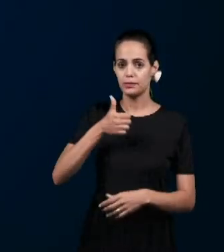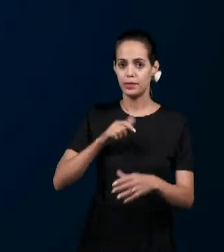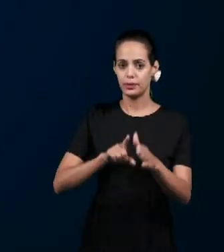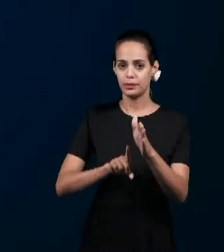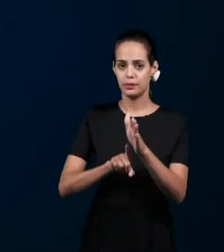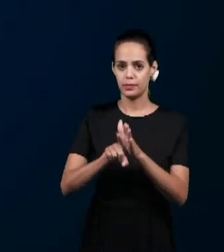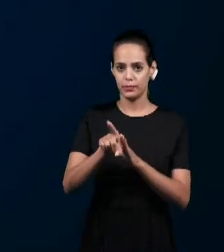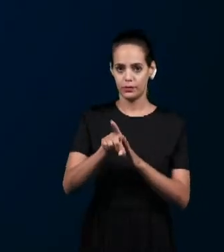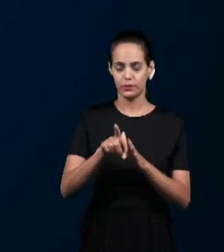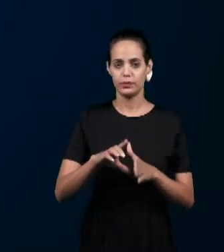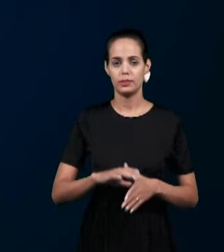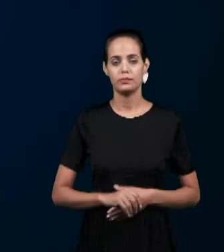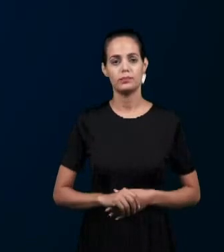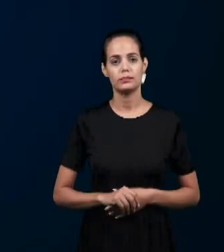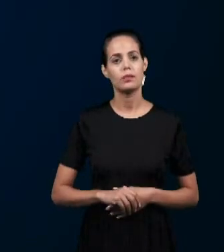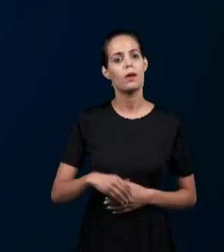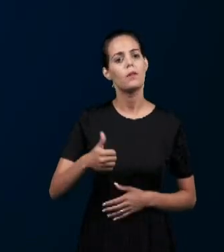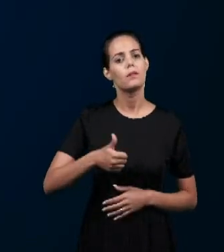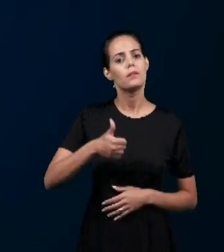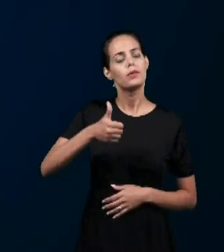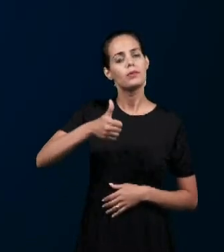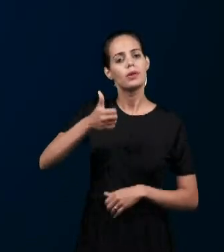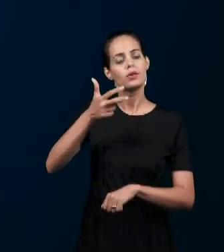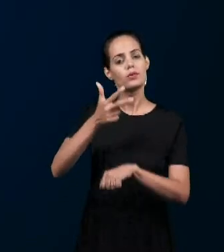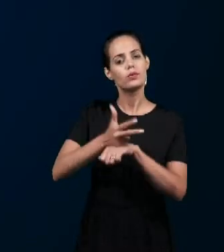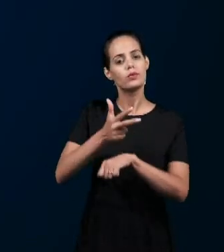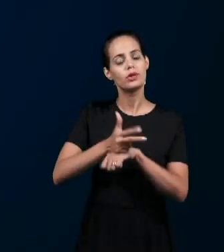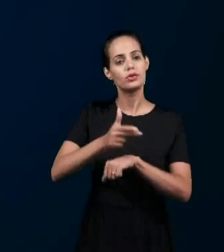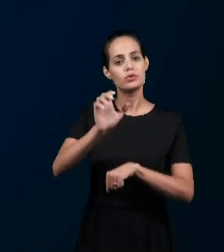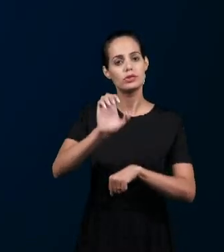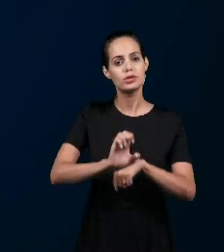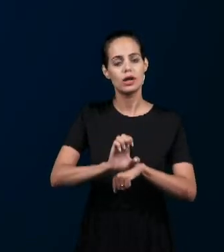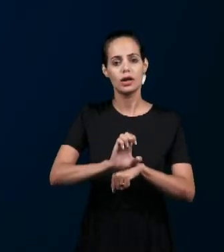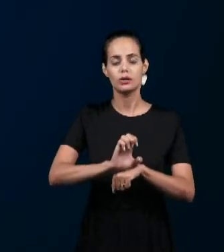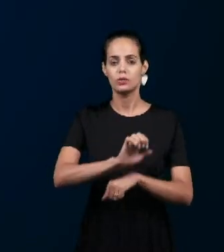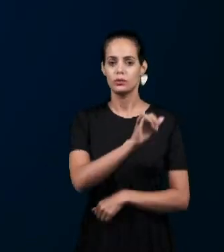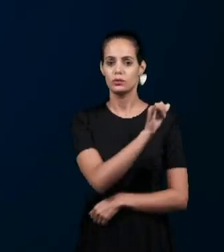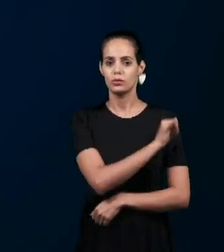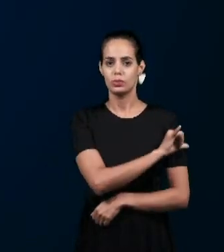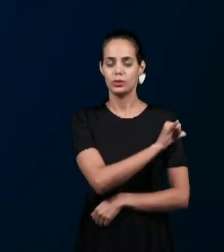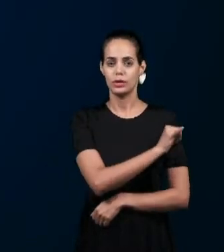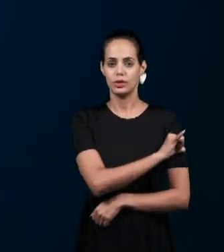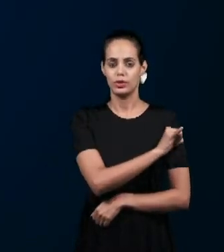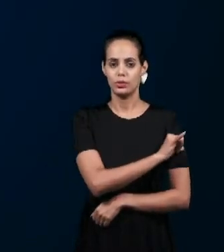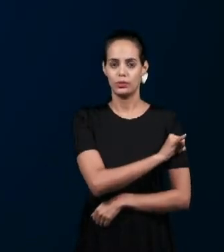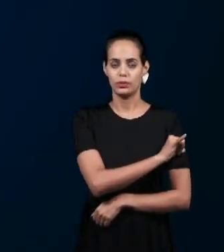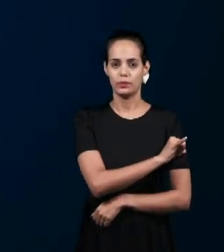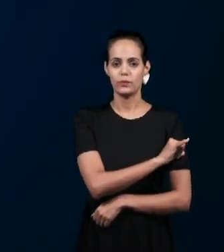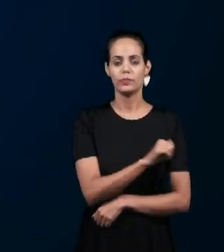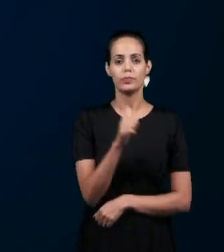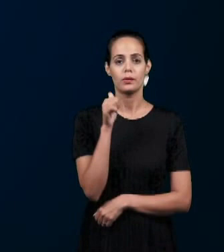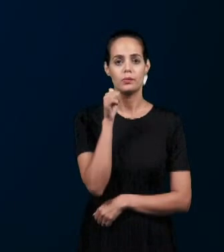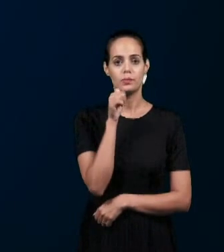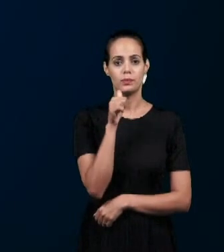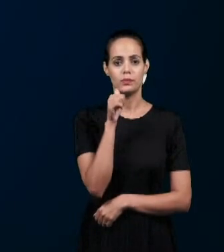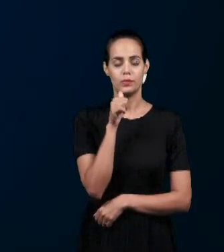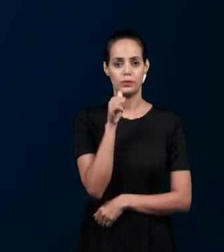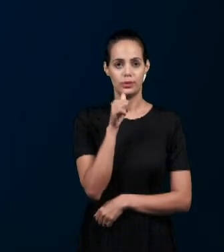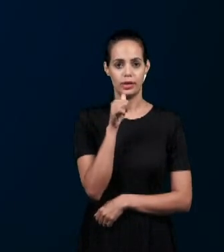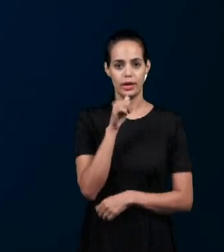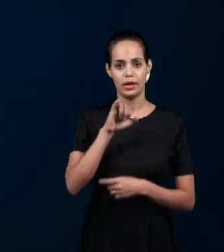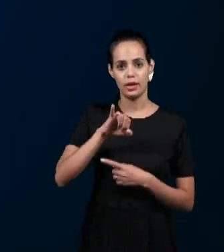E o primeiro vídeo vem lá do Rio de Janeiro A resposta vem da nossa irmã Jandra Ela é da igreja de Vilar dos Teles